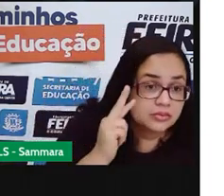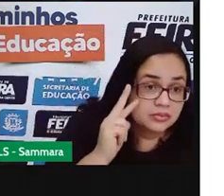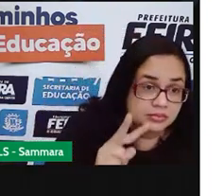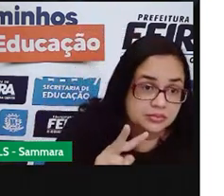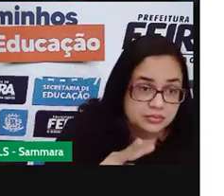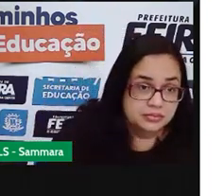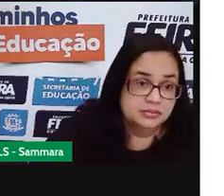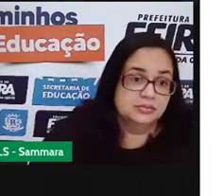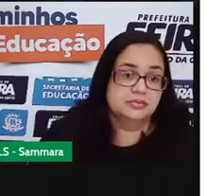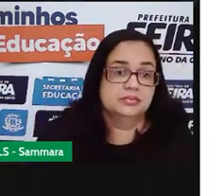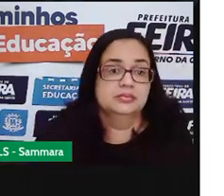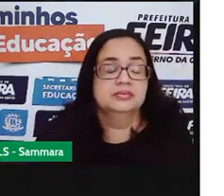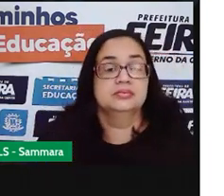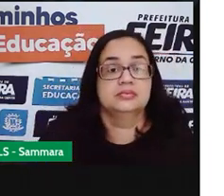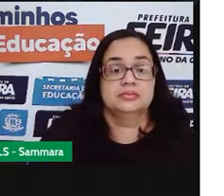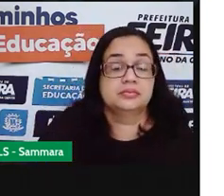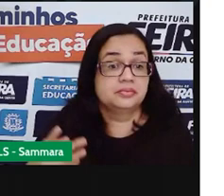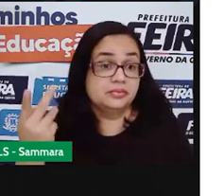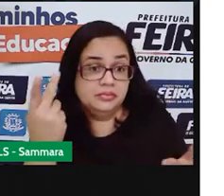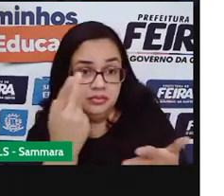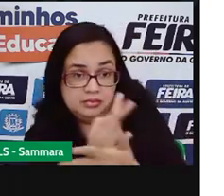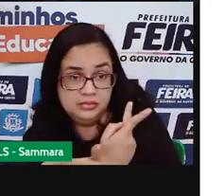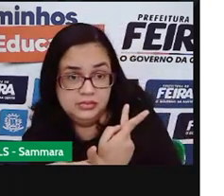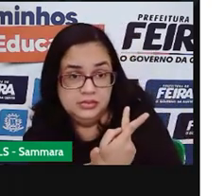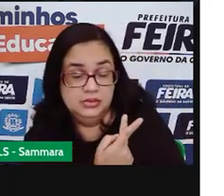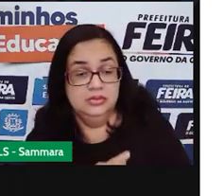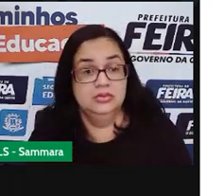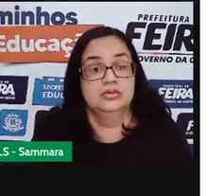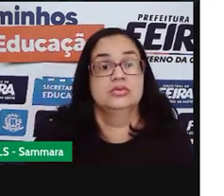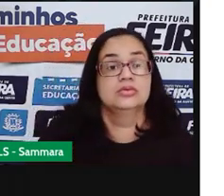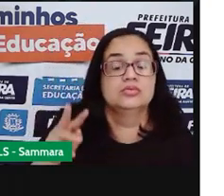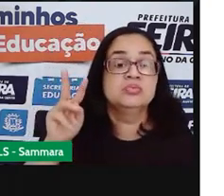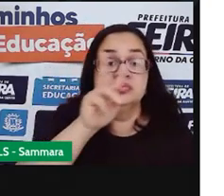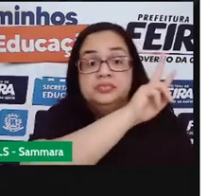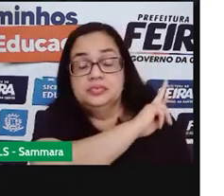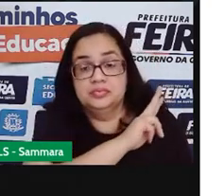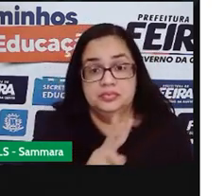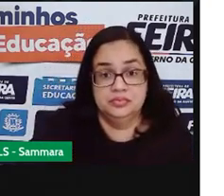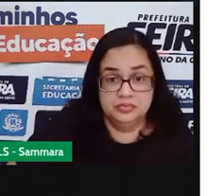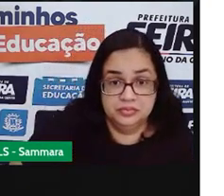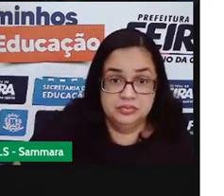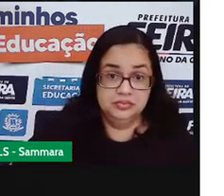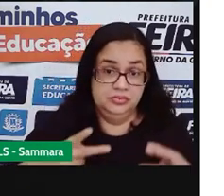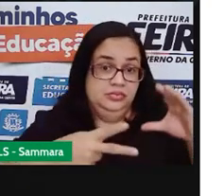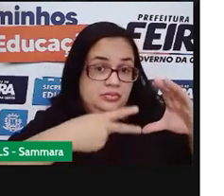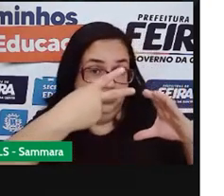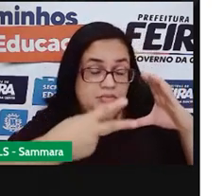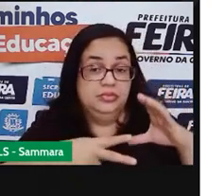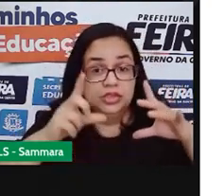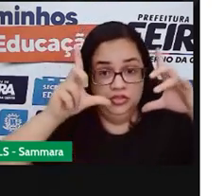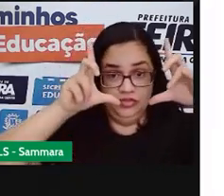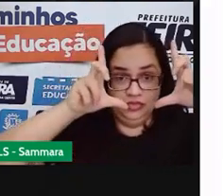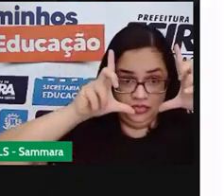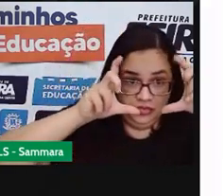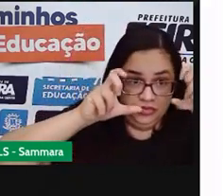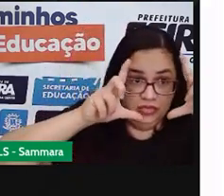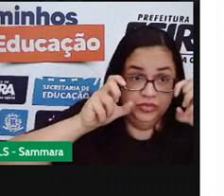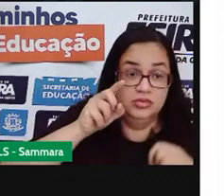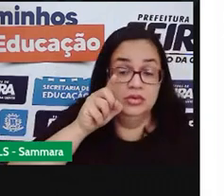sessões que acontecem lá na Câmara de Vereadores. E aqui é a foto